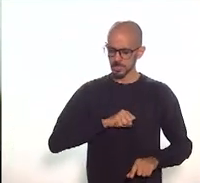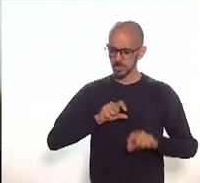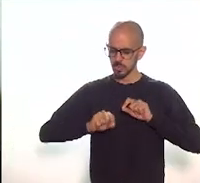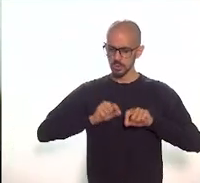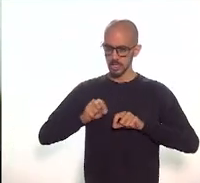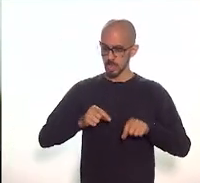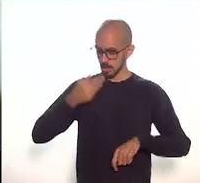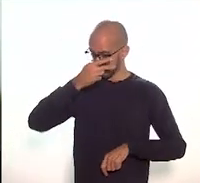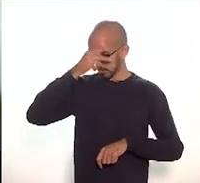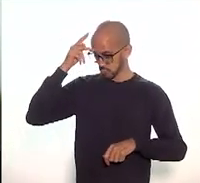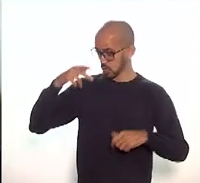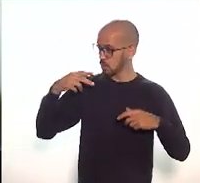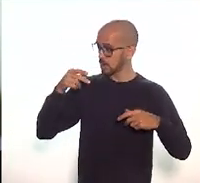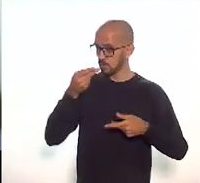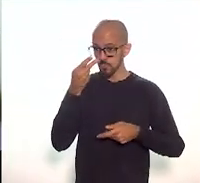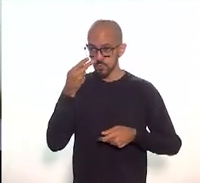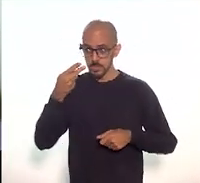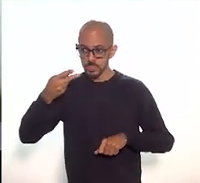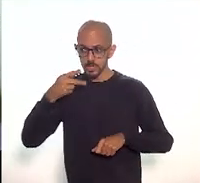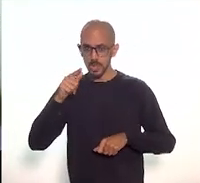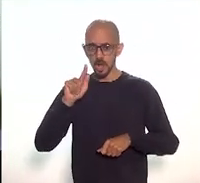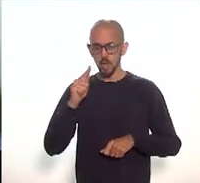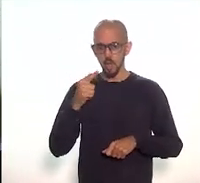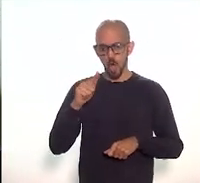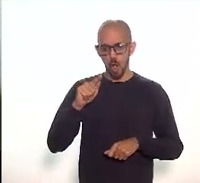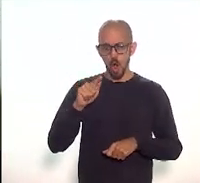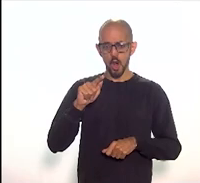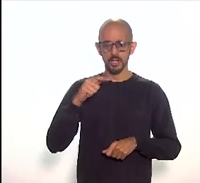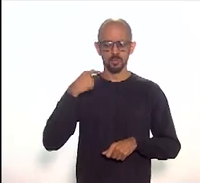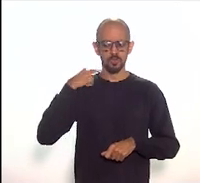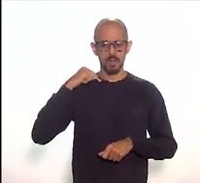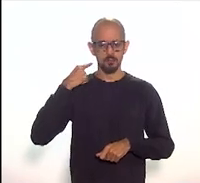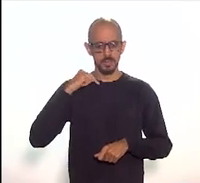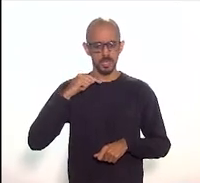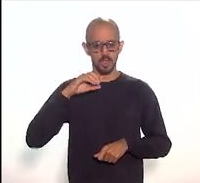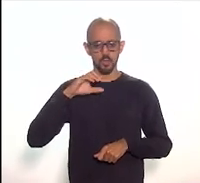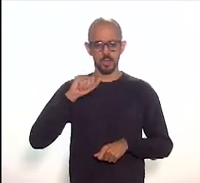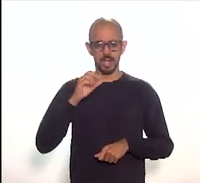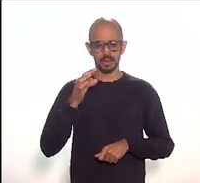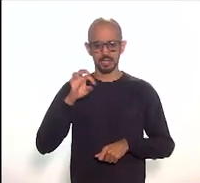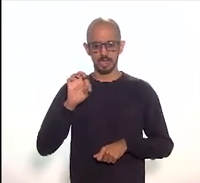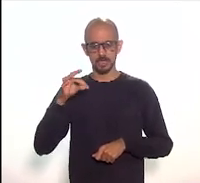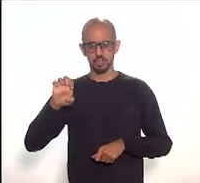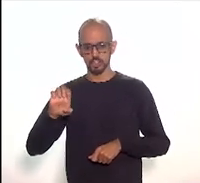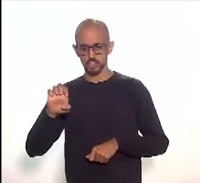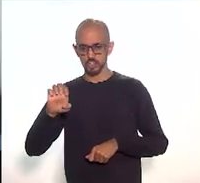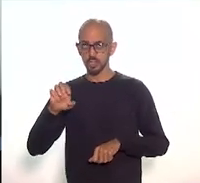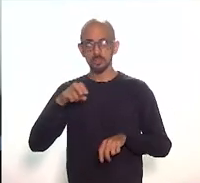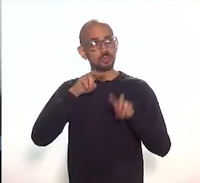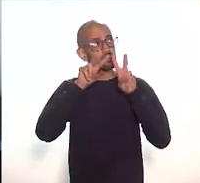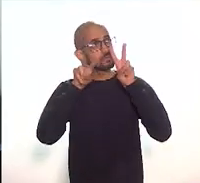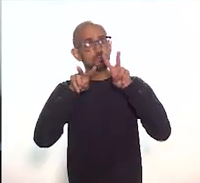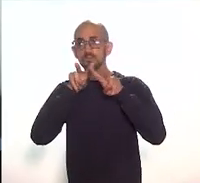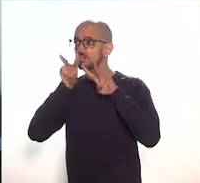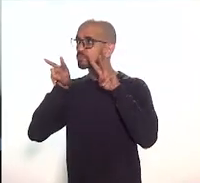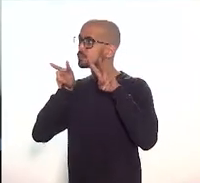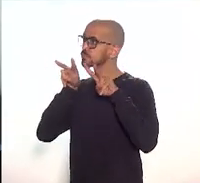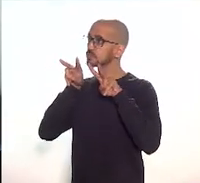Glória, no Catete e no Flamengo, realmente os olhos se voltam